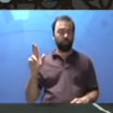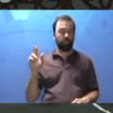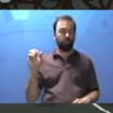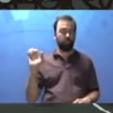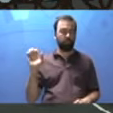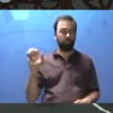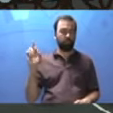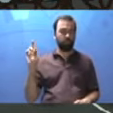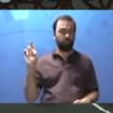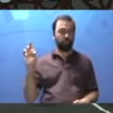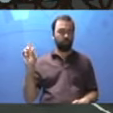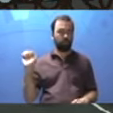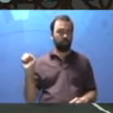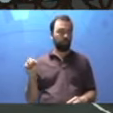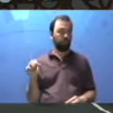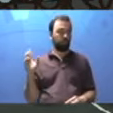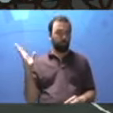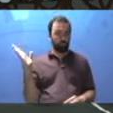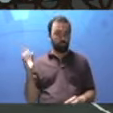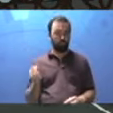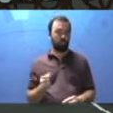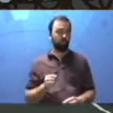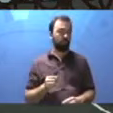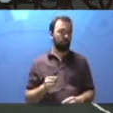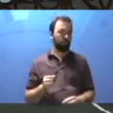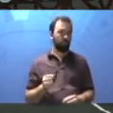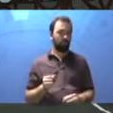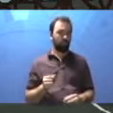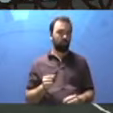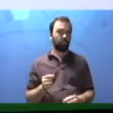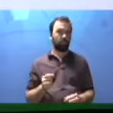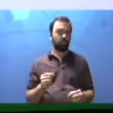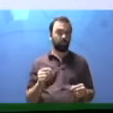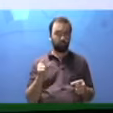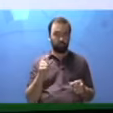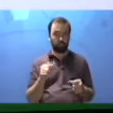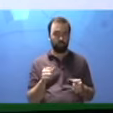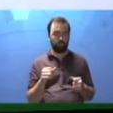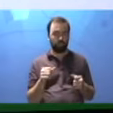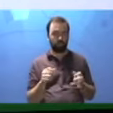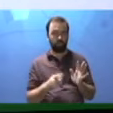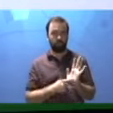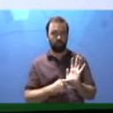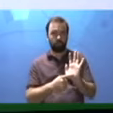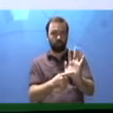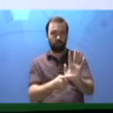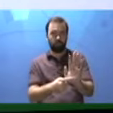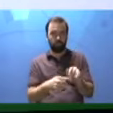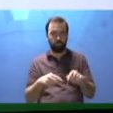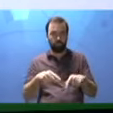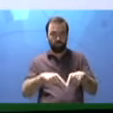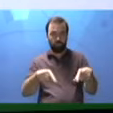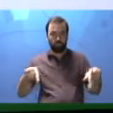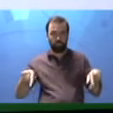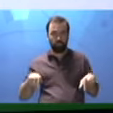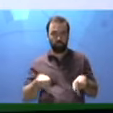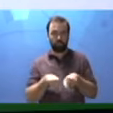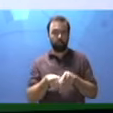Lembra que vocês fizeram a maquete da sala? Olha lá. Naquele ano, sua turma representou a sala de aula.